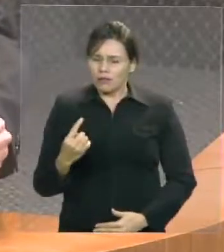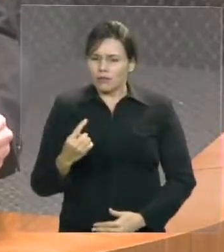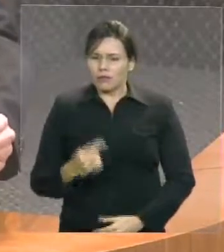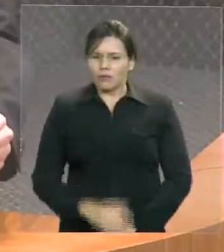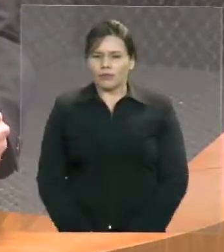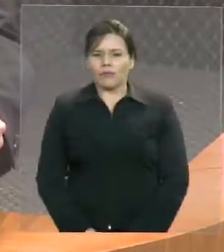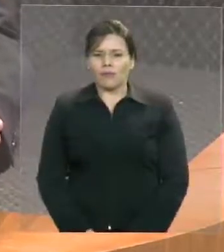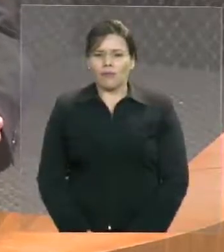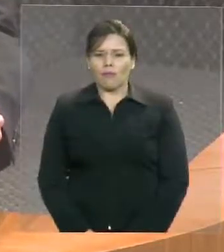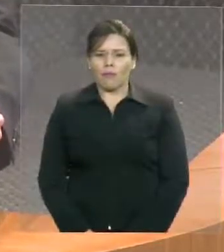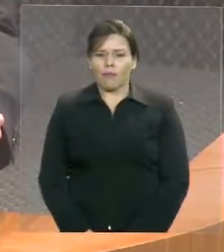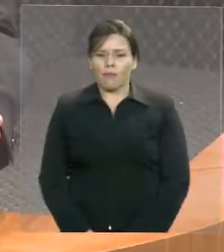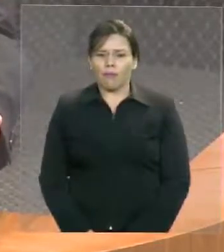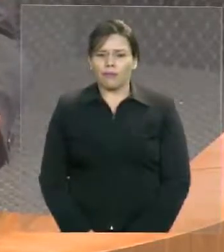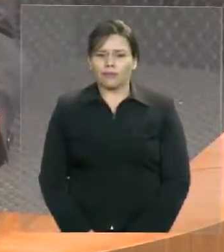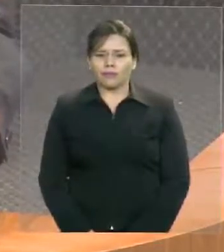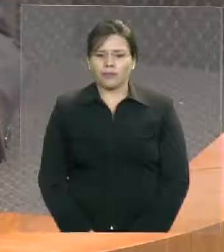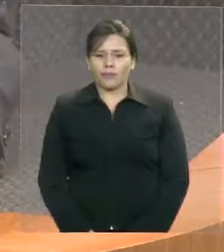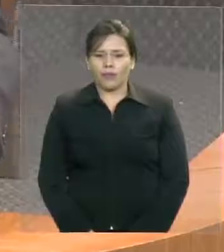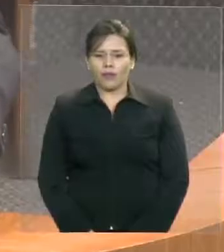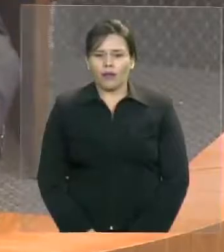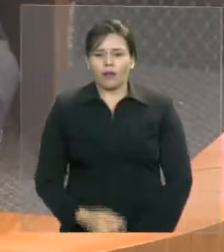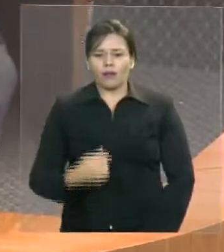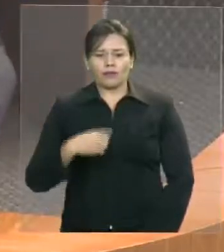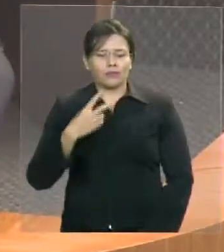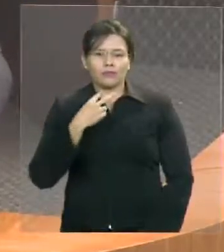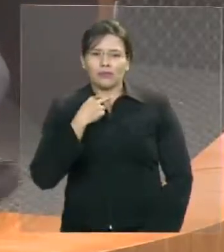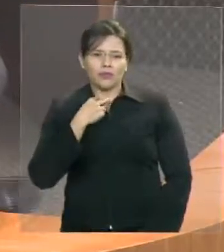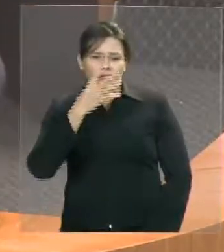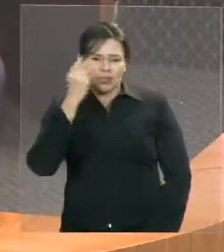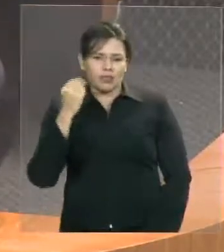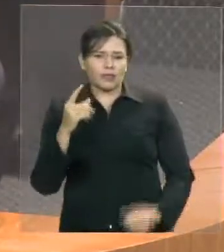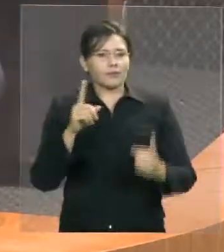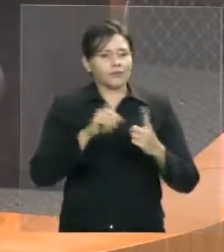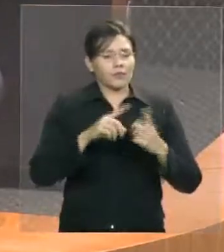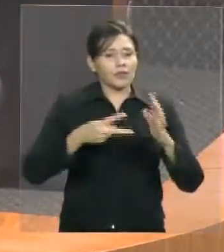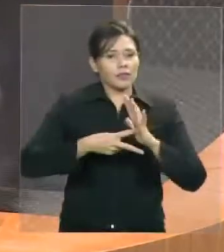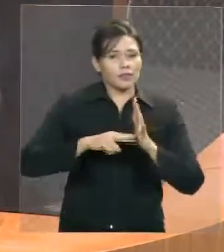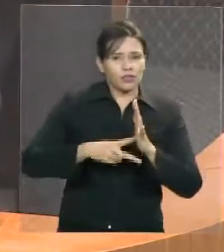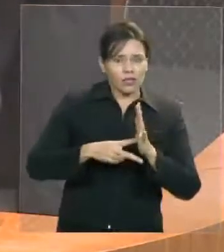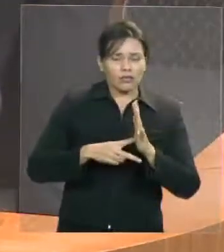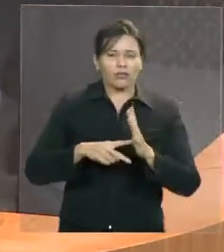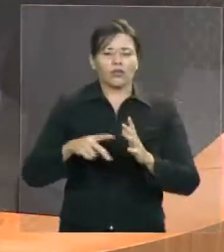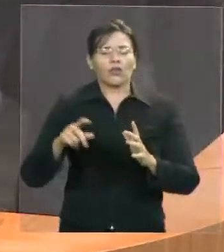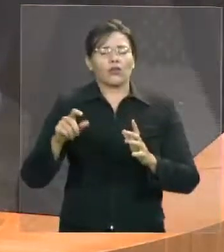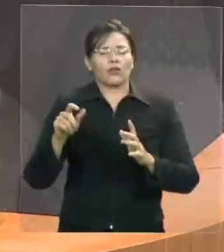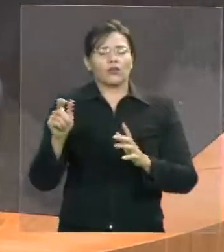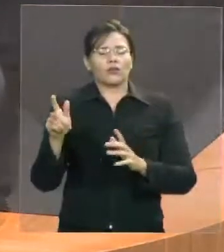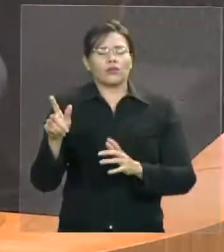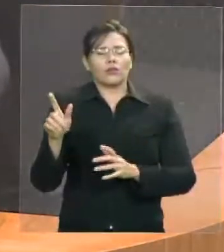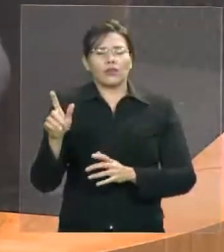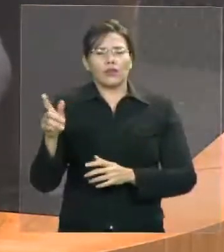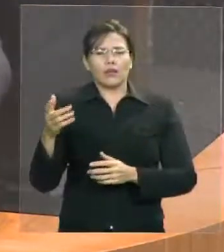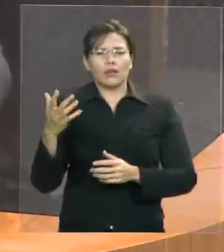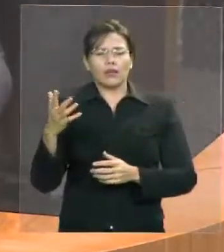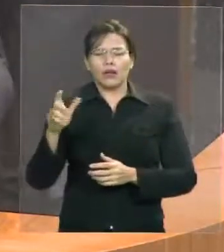a gente não possa deixar passar em branco. Sindicato dos Assistentes Sociais do Estado do Maranhão,